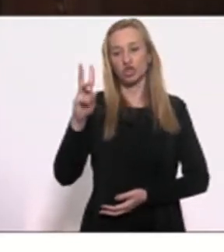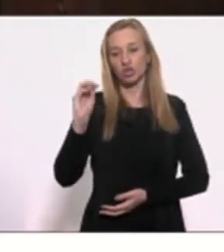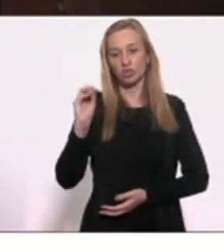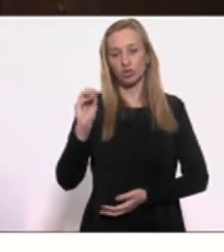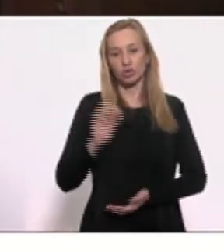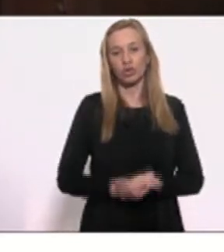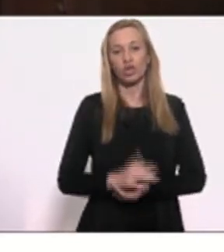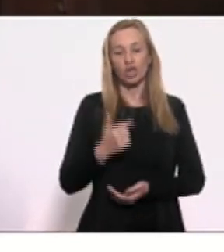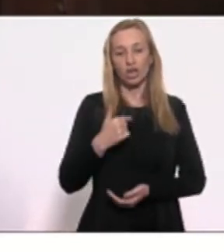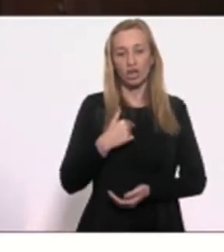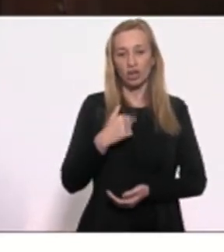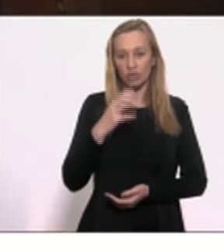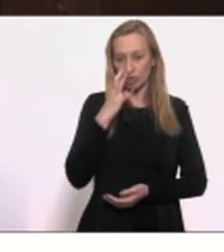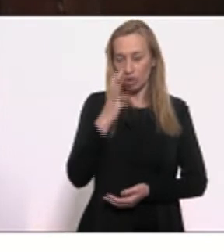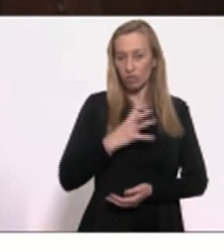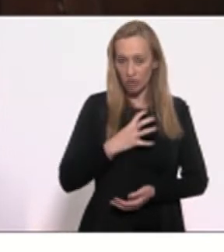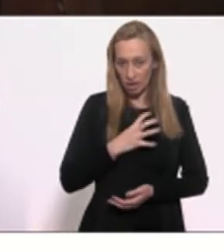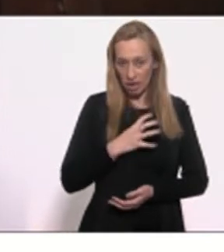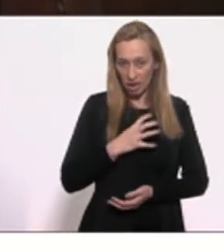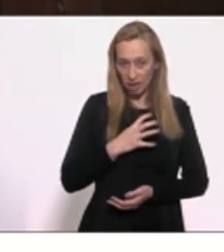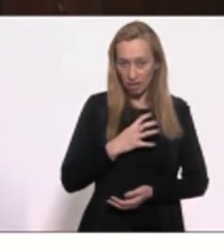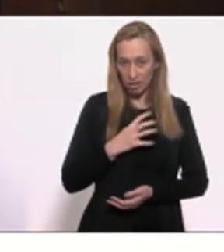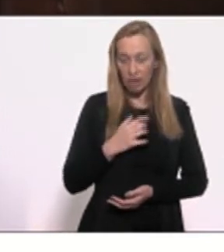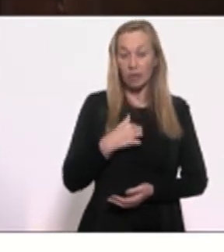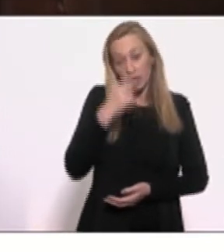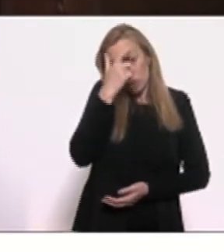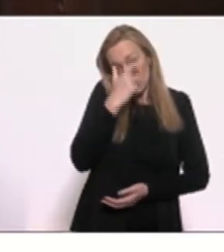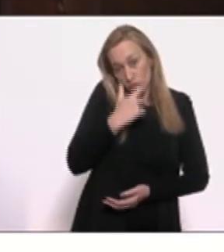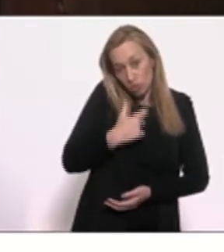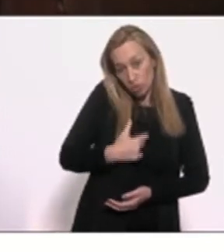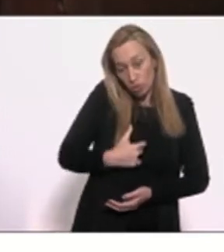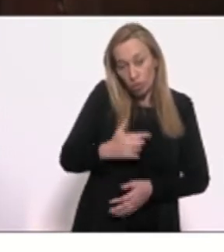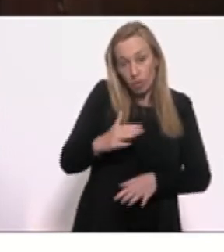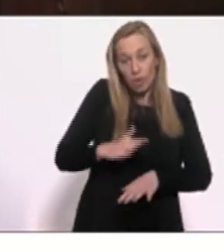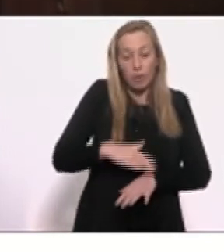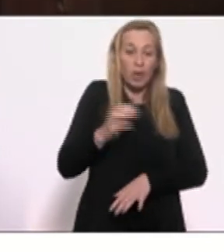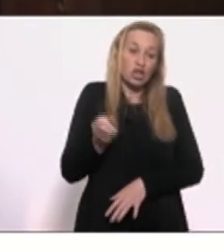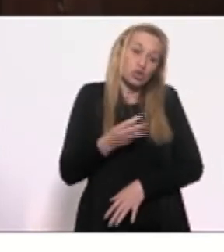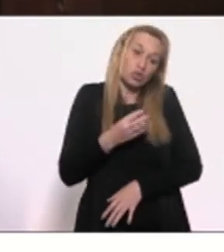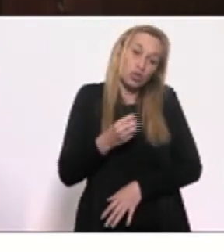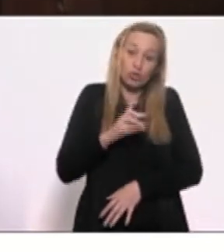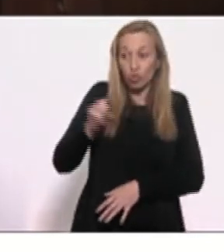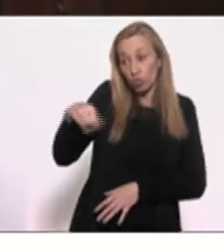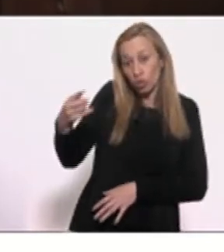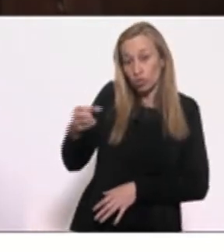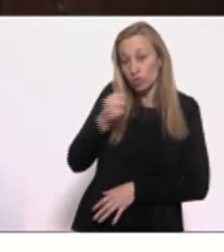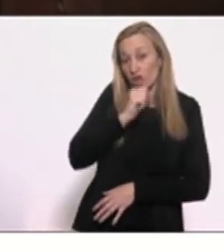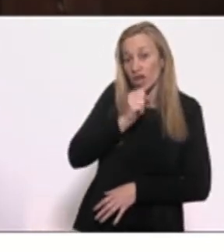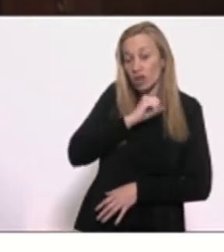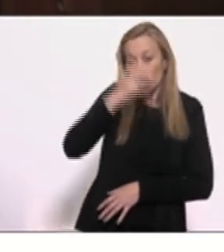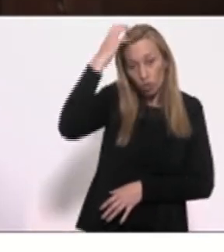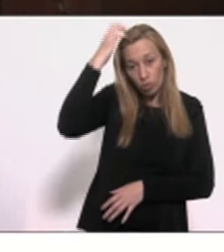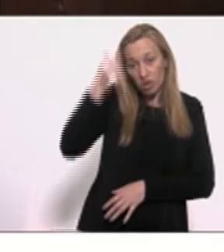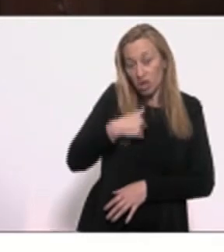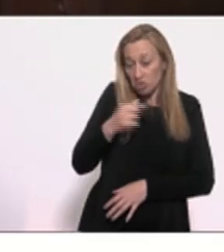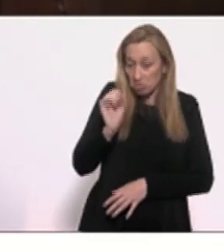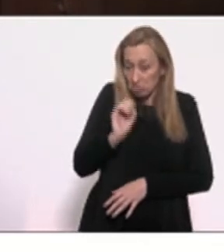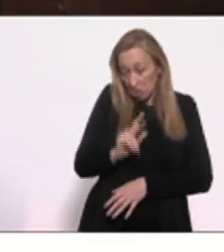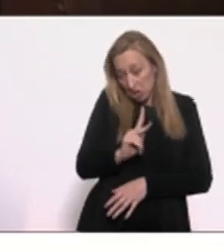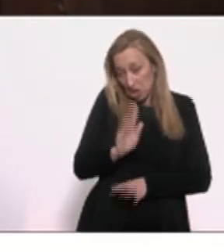Fui ofendido, atacado, mas por eu ser mais novo e o outro ser mais velho, o culpado sou eu, mas tudo bem,